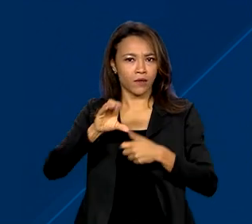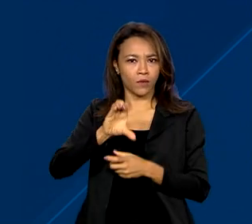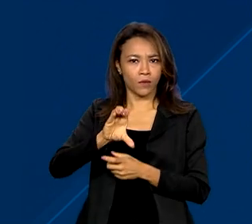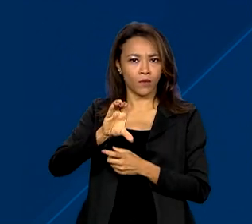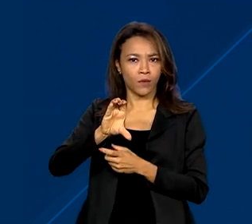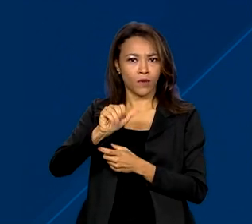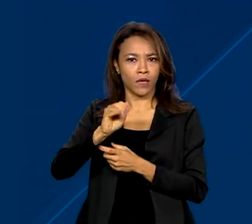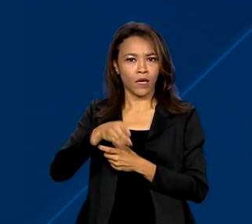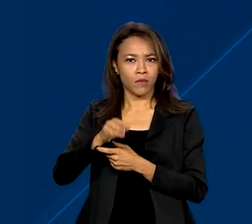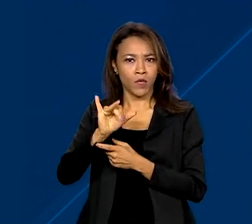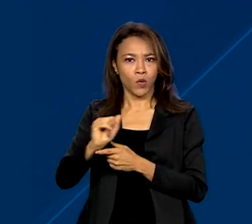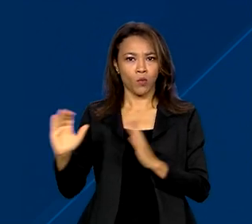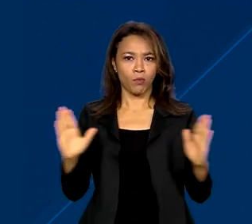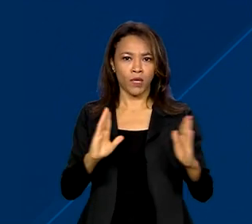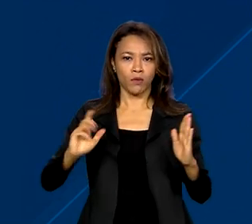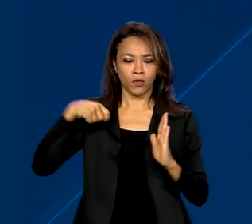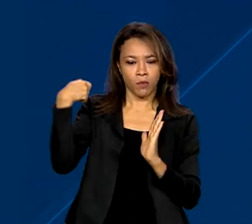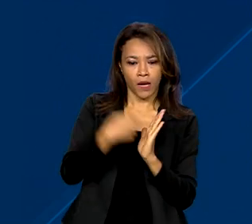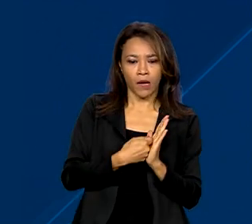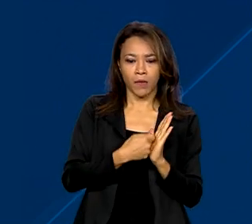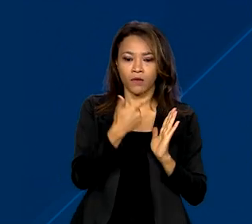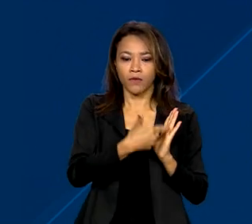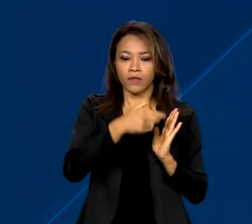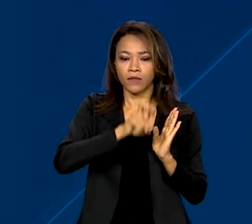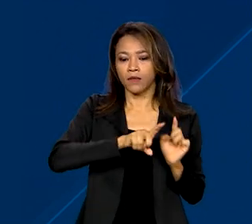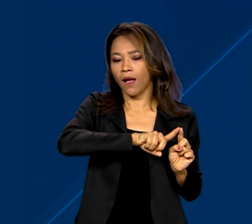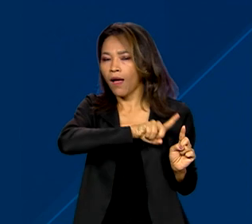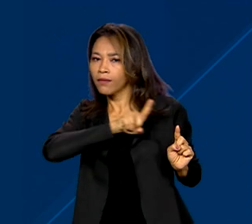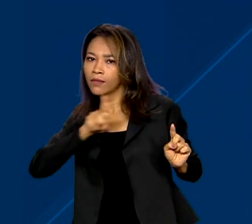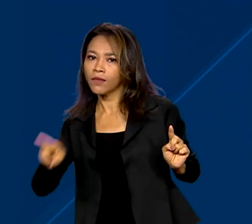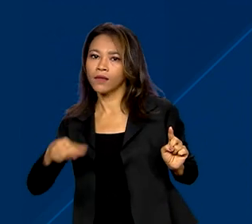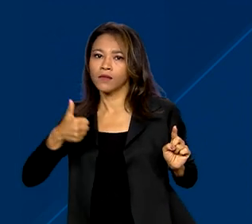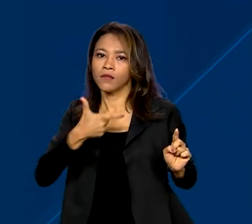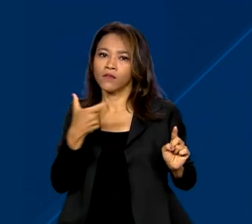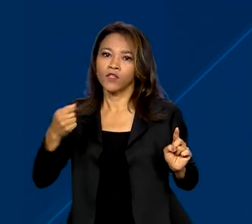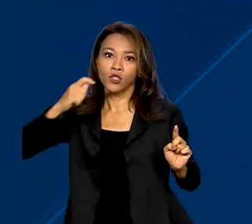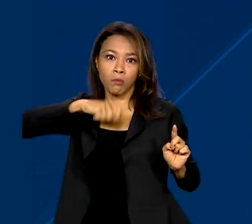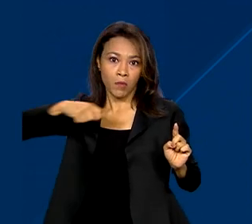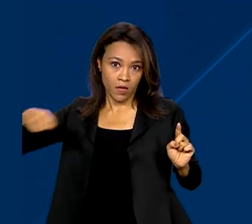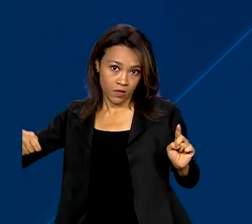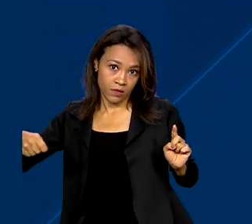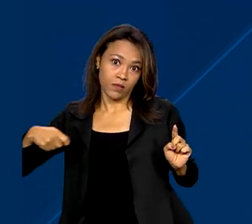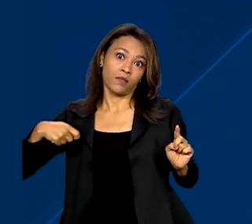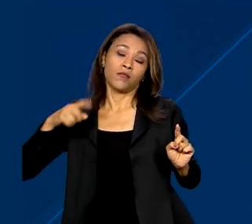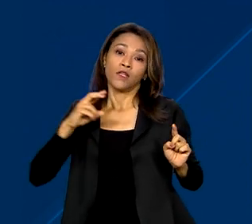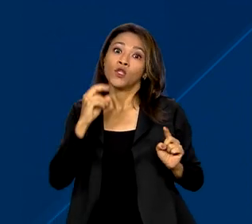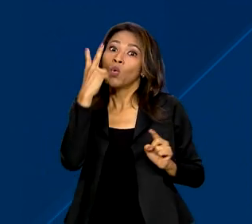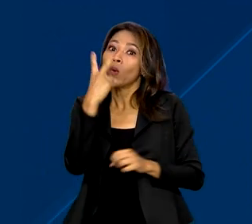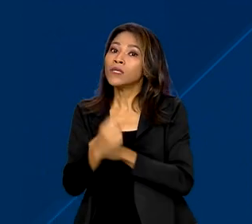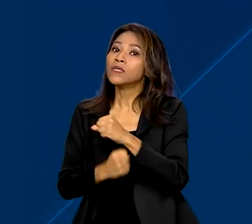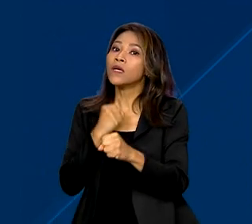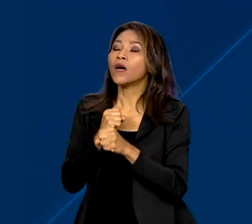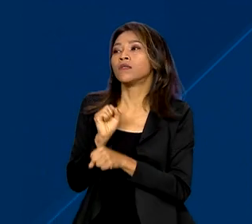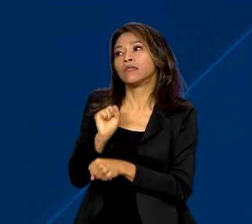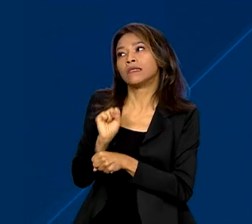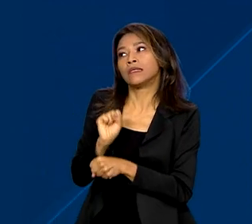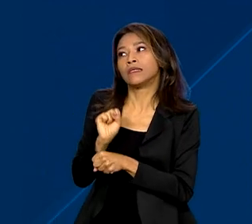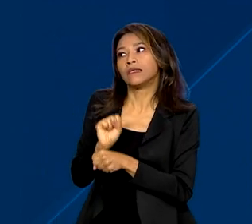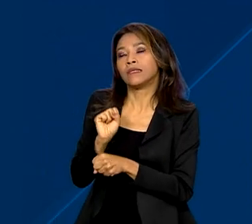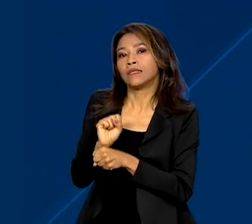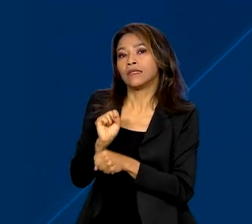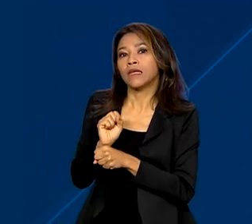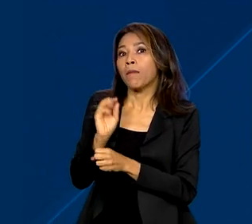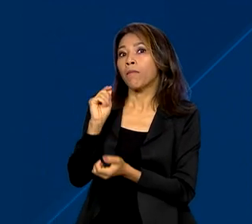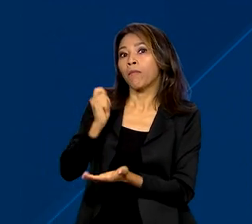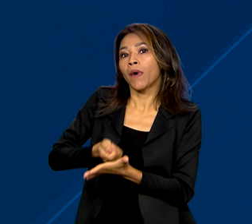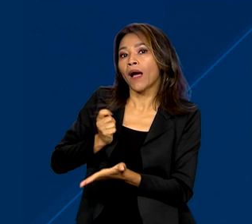prazo para pagamento varia de 25 a 120 meses, com dois anos de carência, que é aquele período em que o cliente paga só